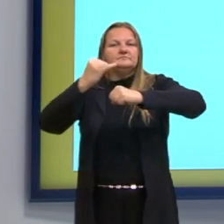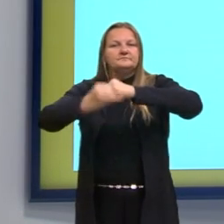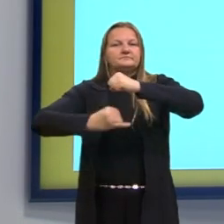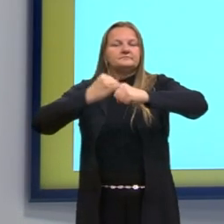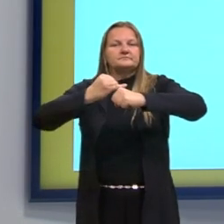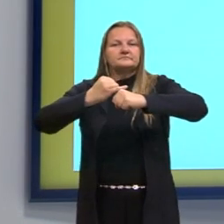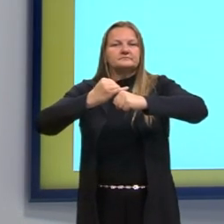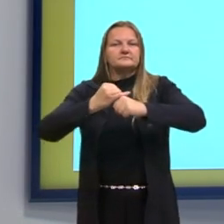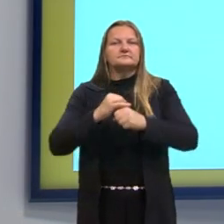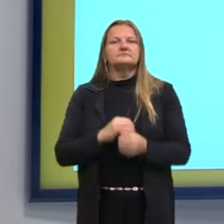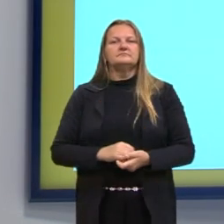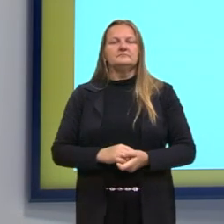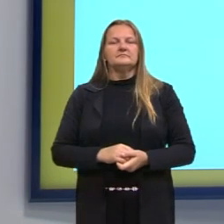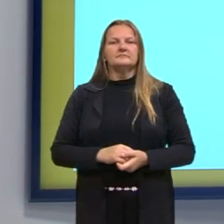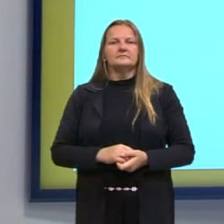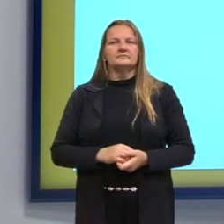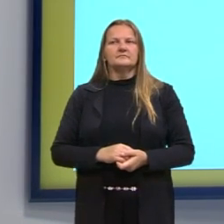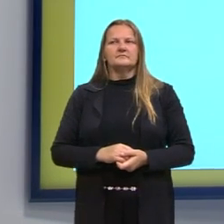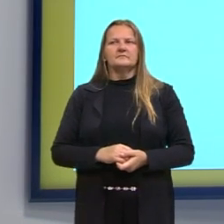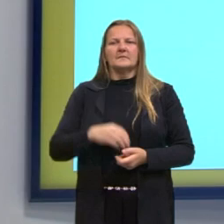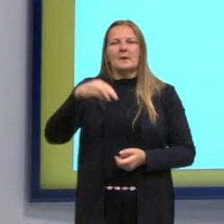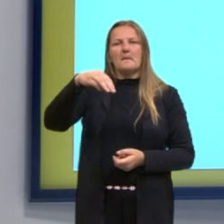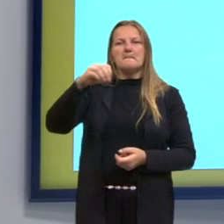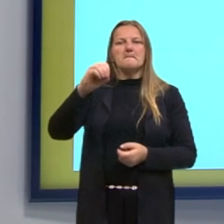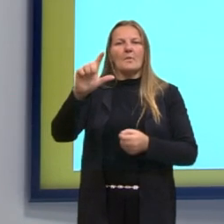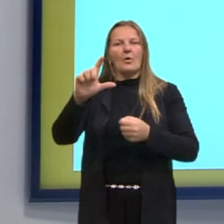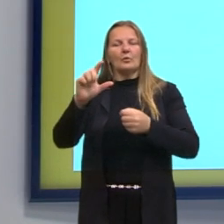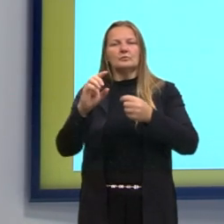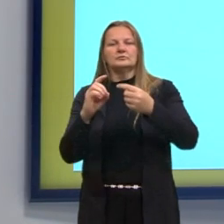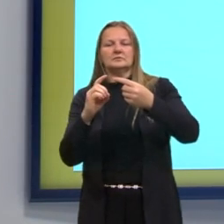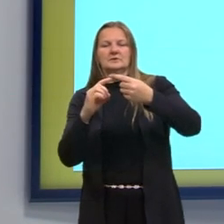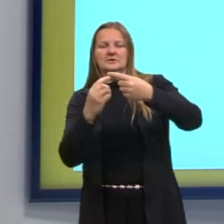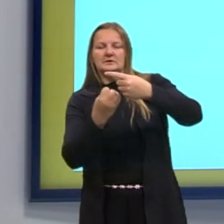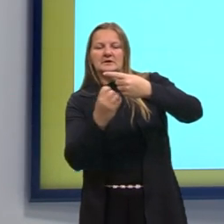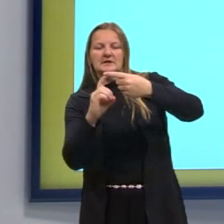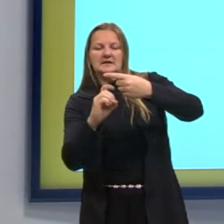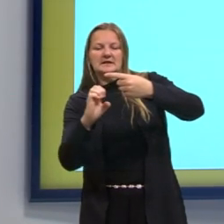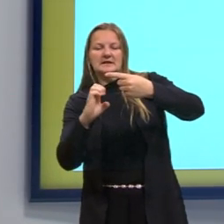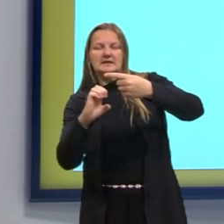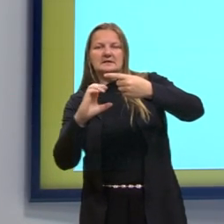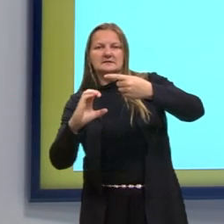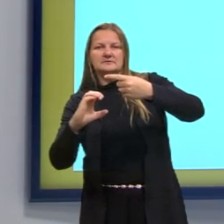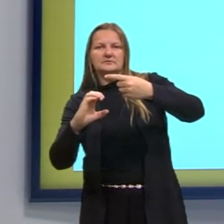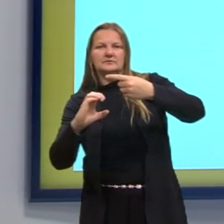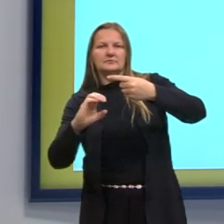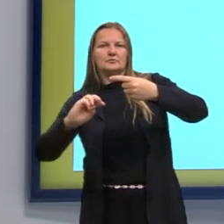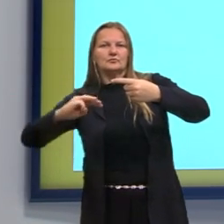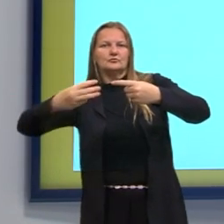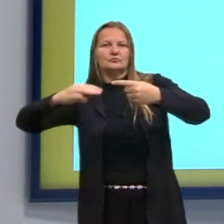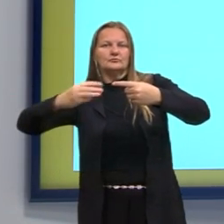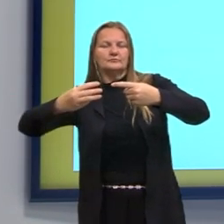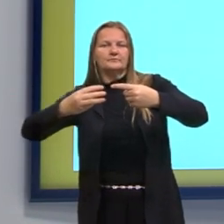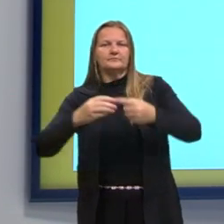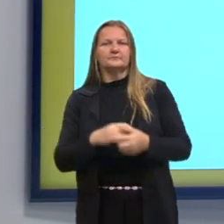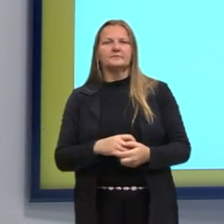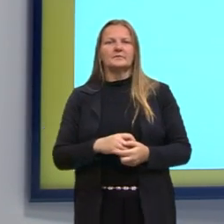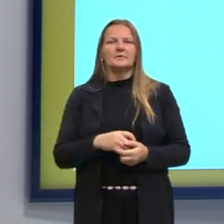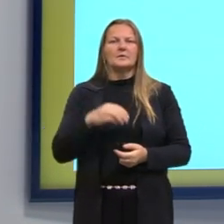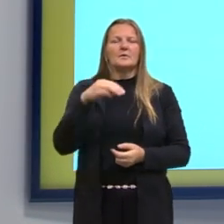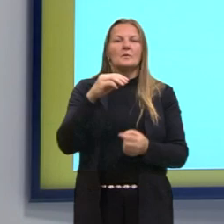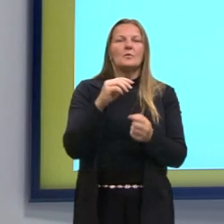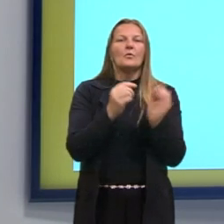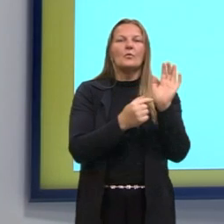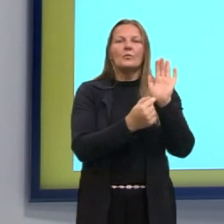mol por decímetro cúbico. A classificação da água, de acordo com o seu pH, é mostrada no